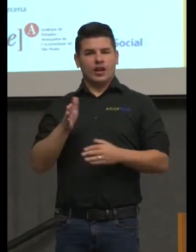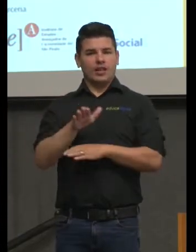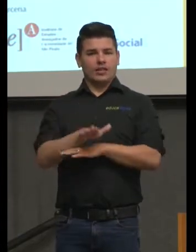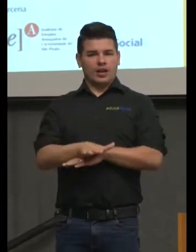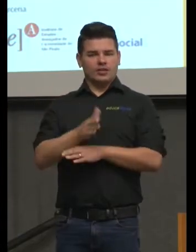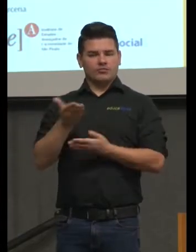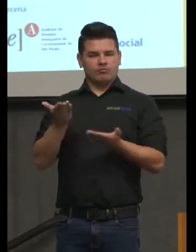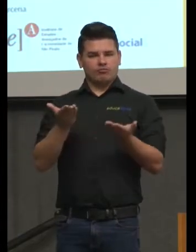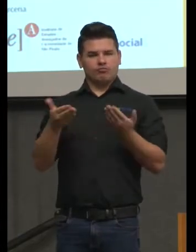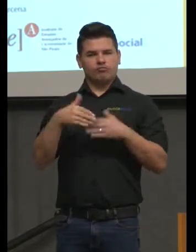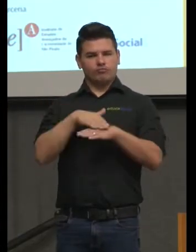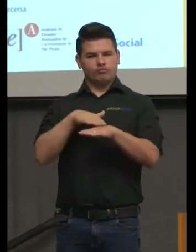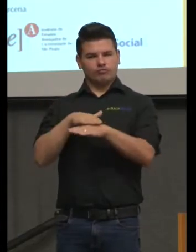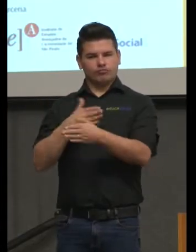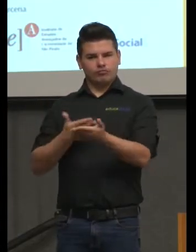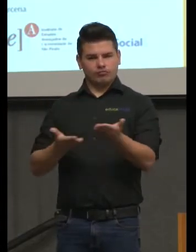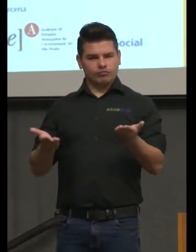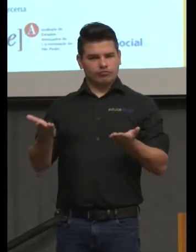não é, Juliana?